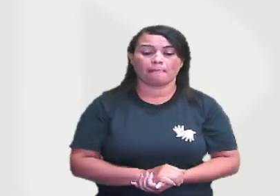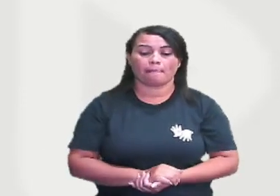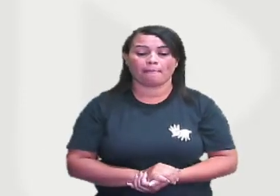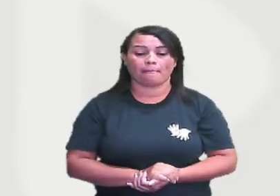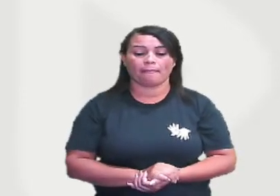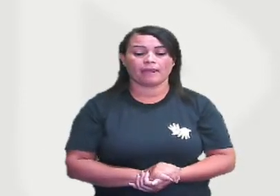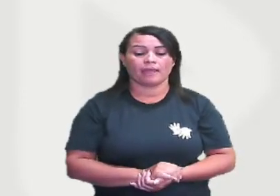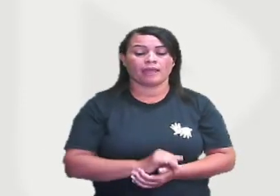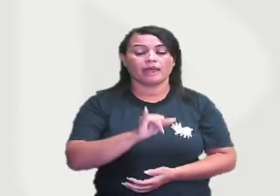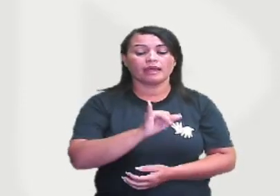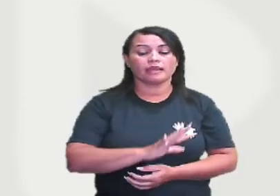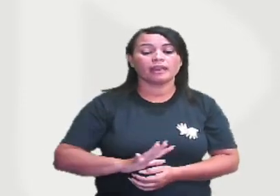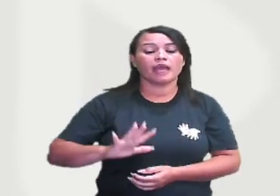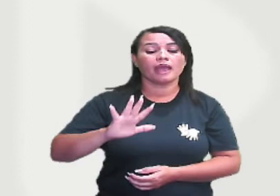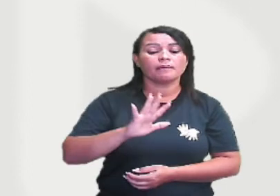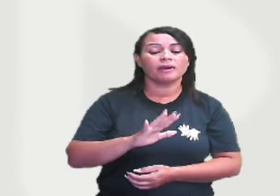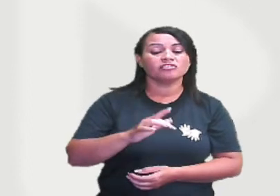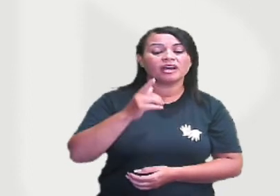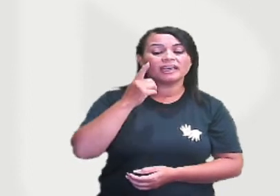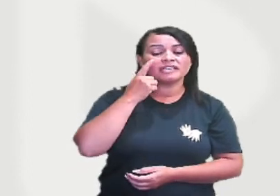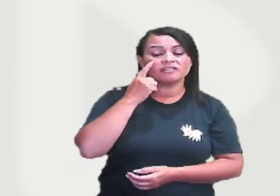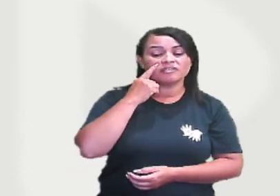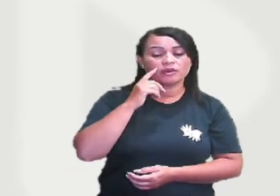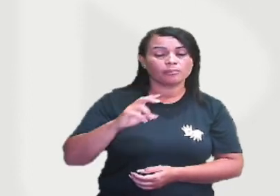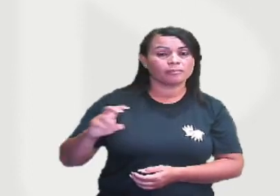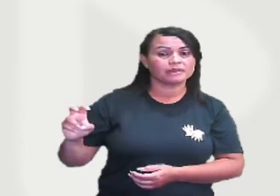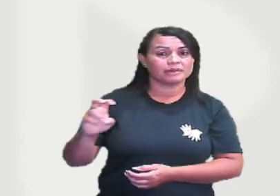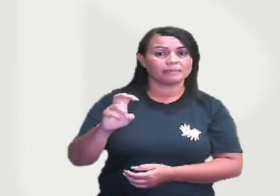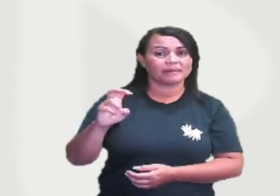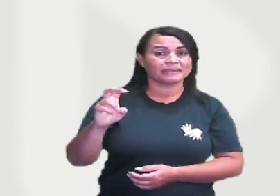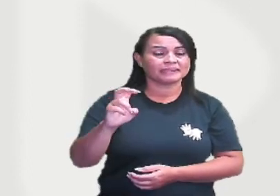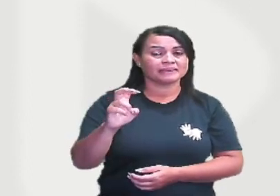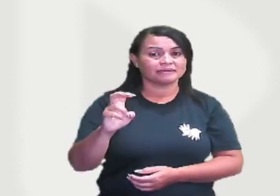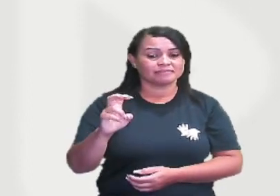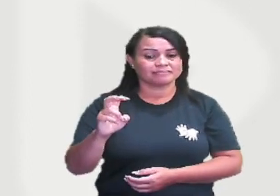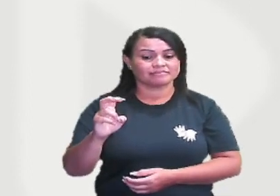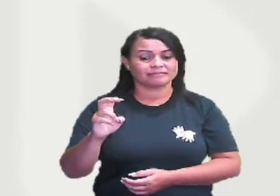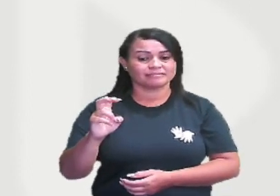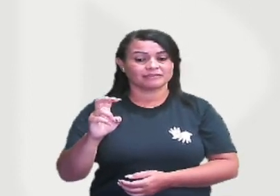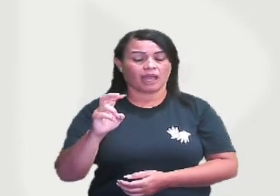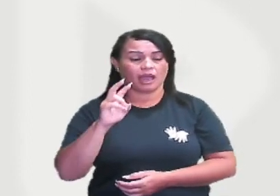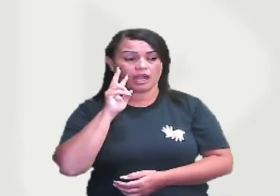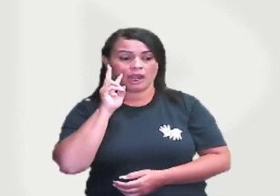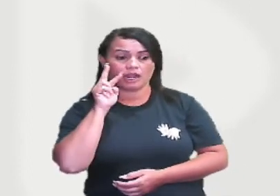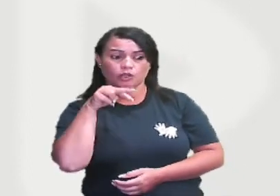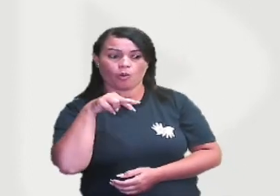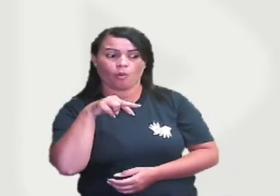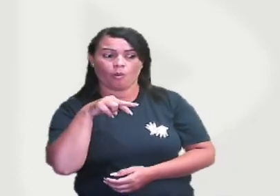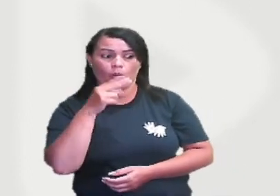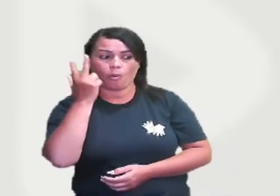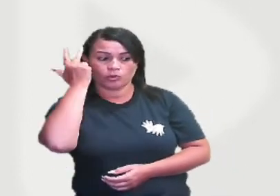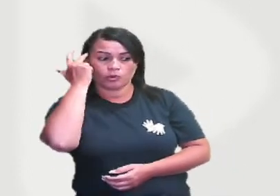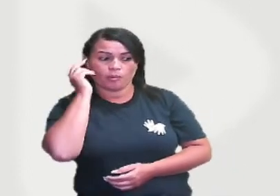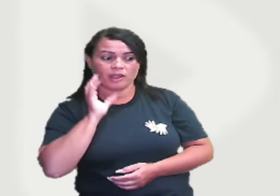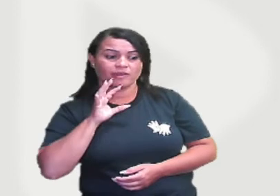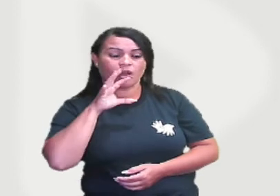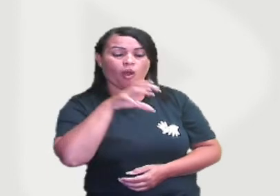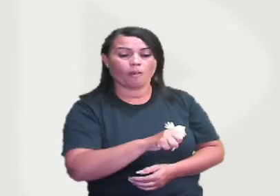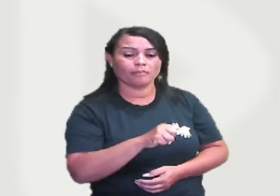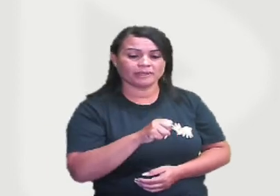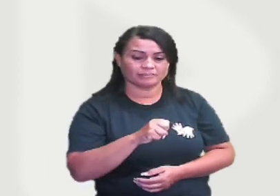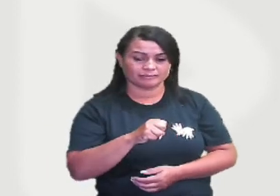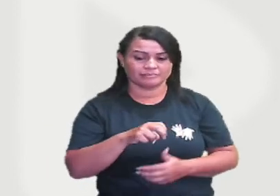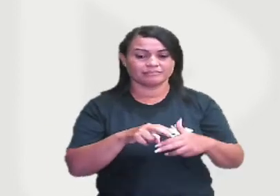Logo na imagem seguinte, a gente vê uma serpente, certo? Que está ali de olho no coelho e vai se alimentar dele,